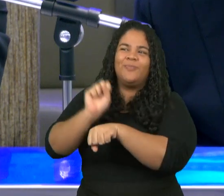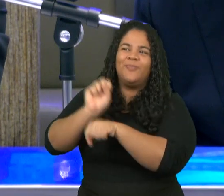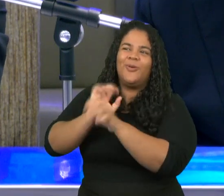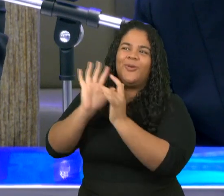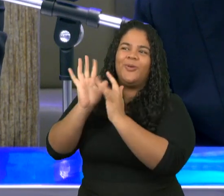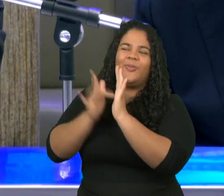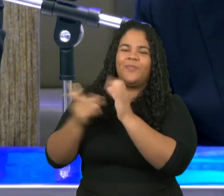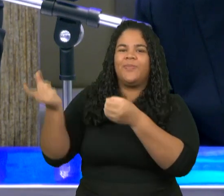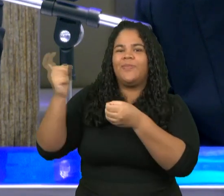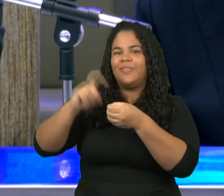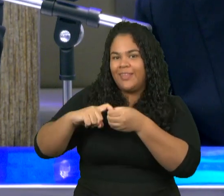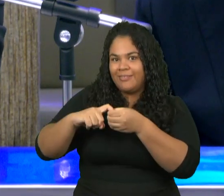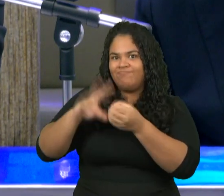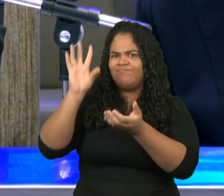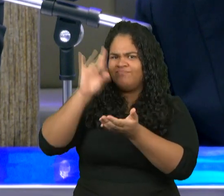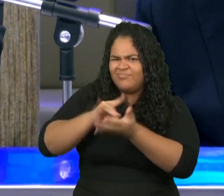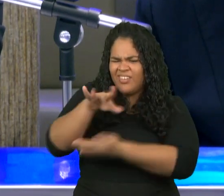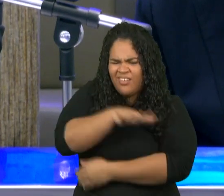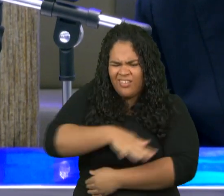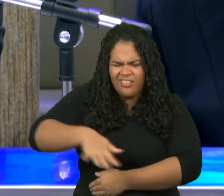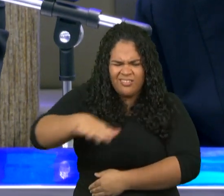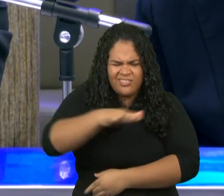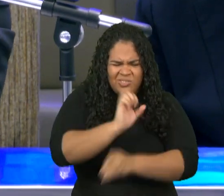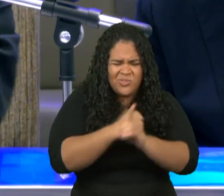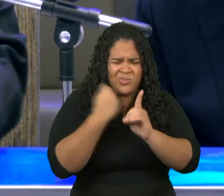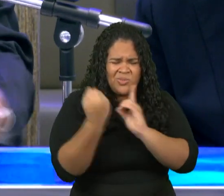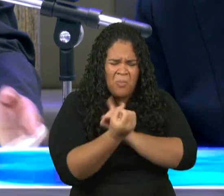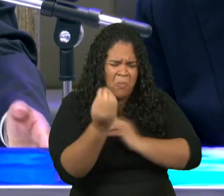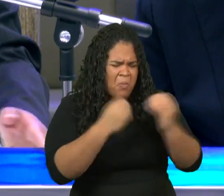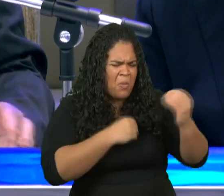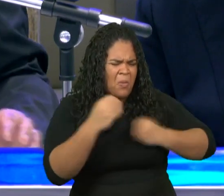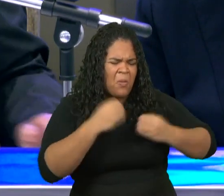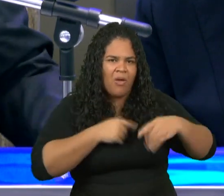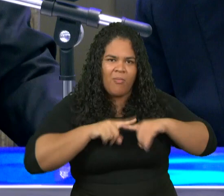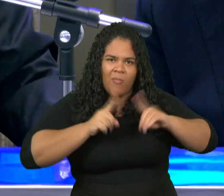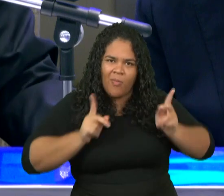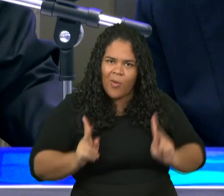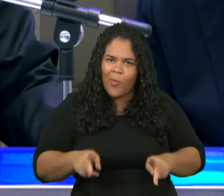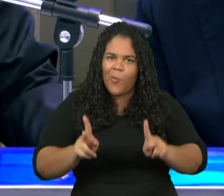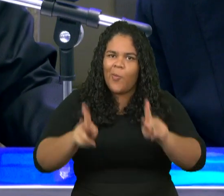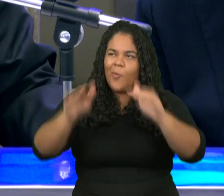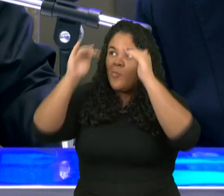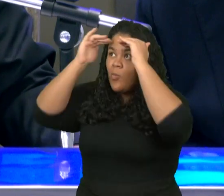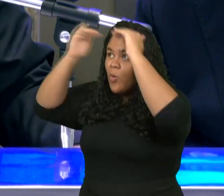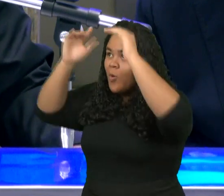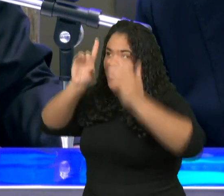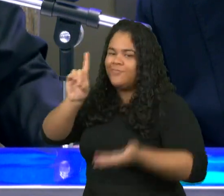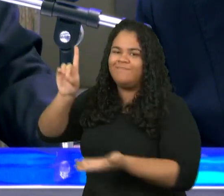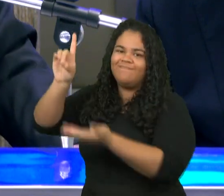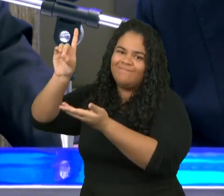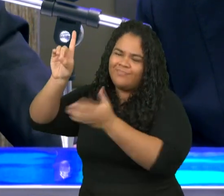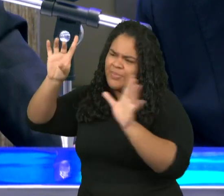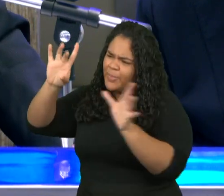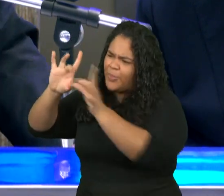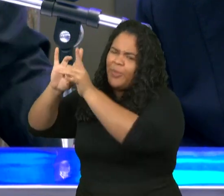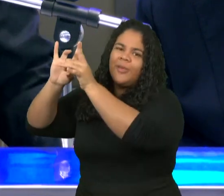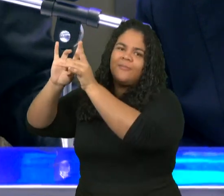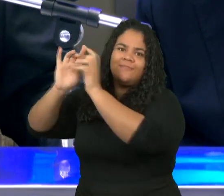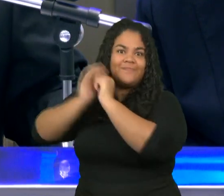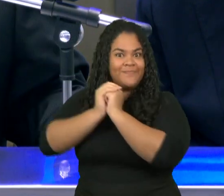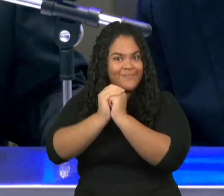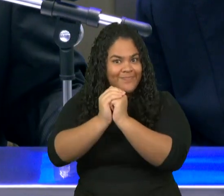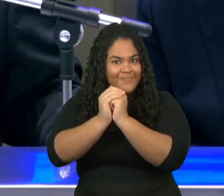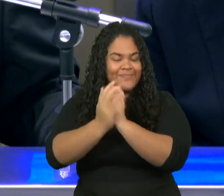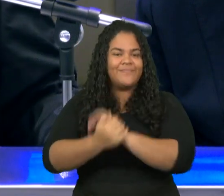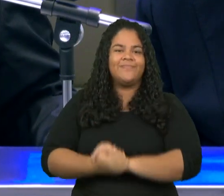interferência e corrupção do mundo mantém a sua comunhão com Deus amém